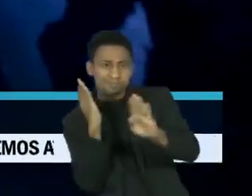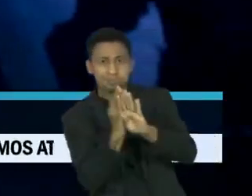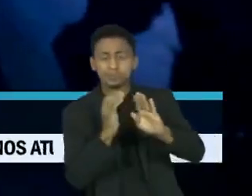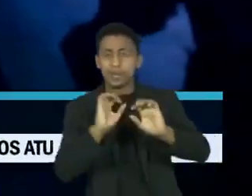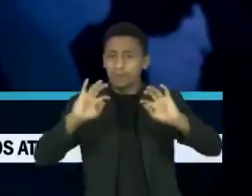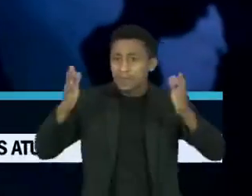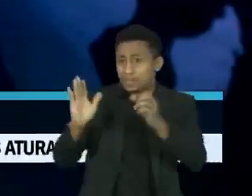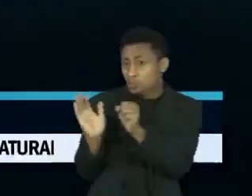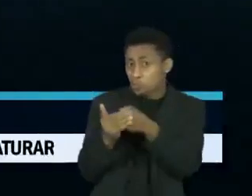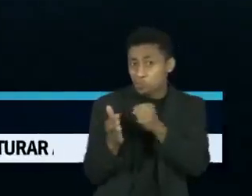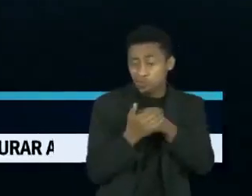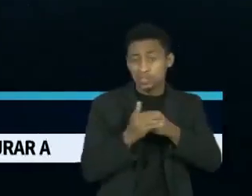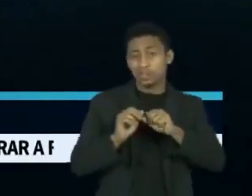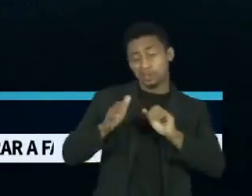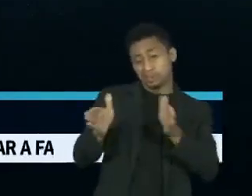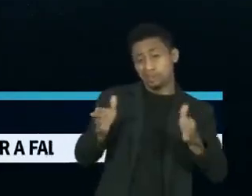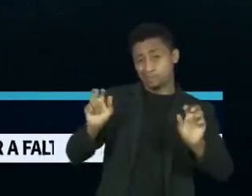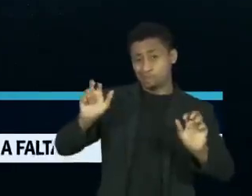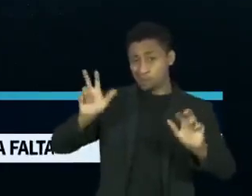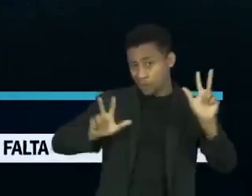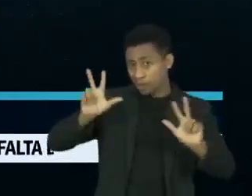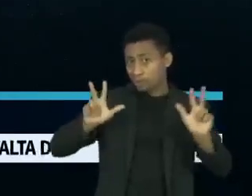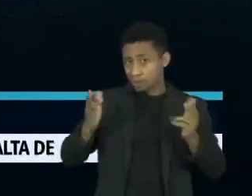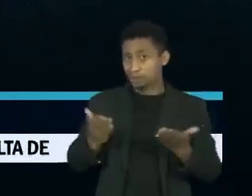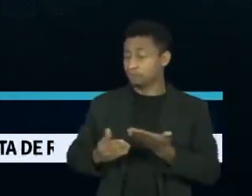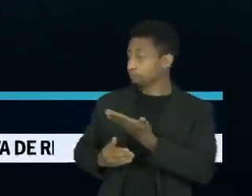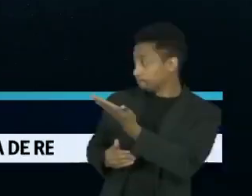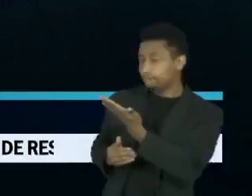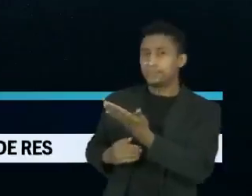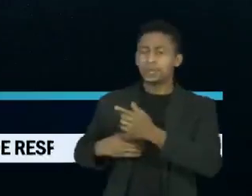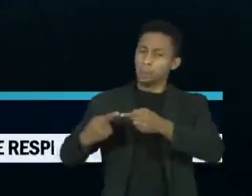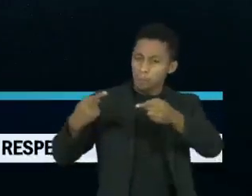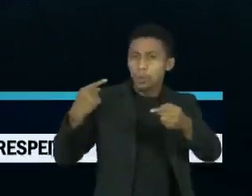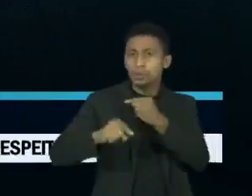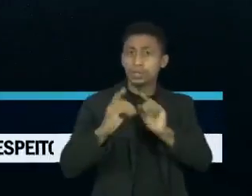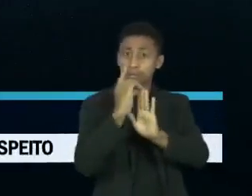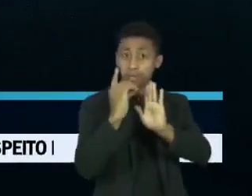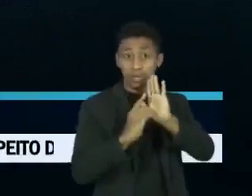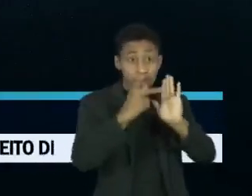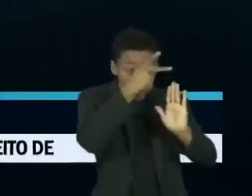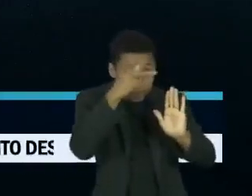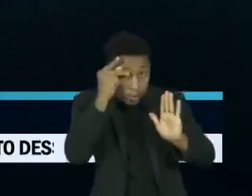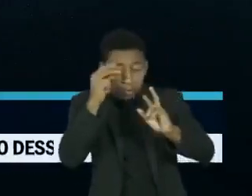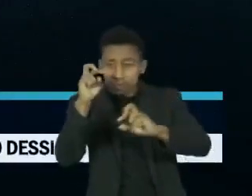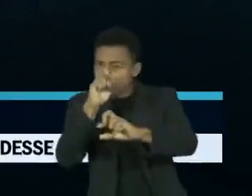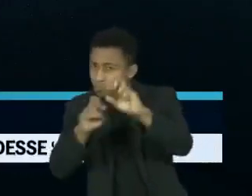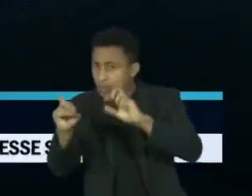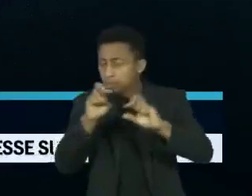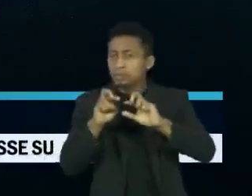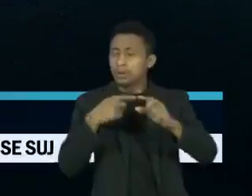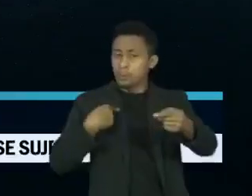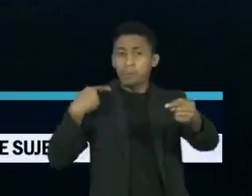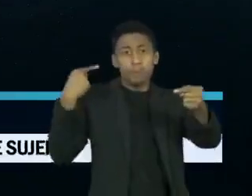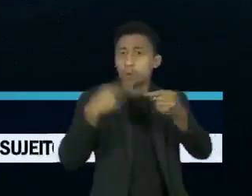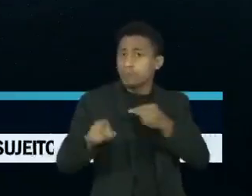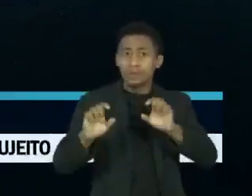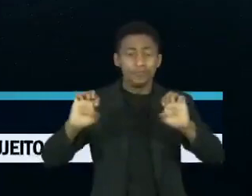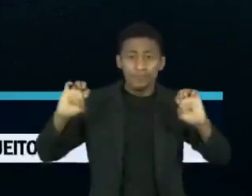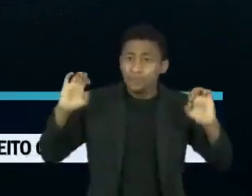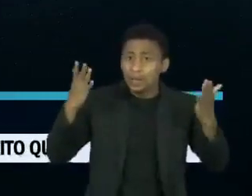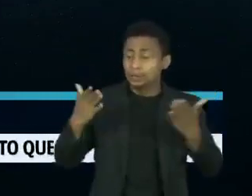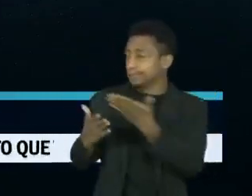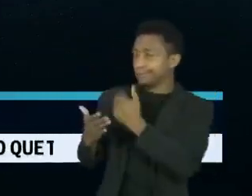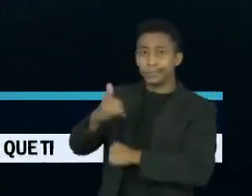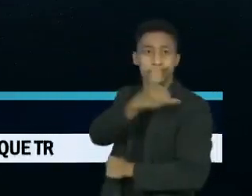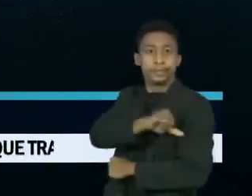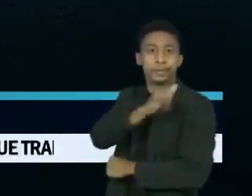neste carnaval. Apesar da proibição por um decreto da Prefeitura e da fiscalização, o Rio de Janeiro foi palco